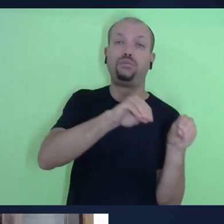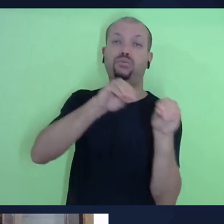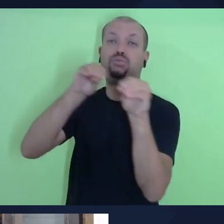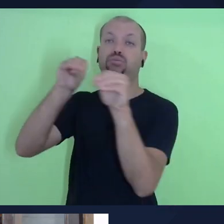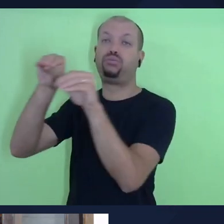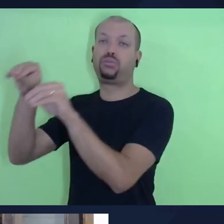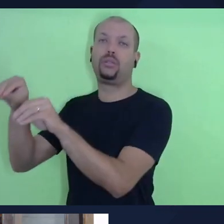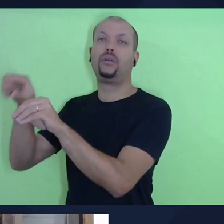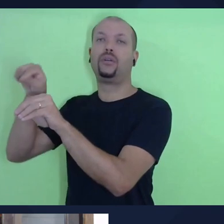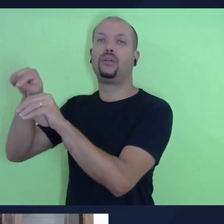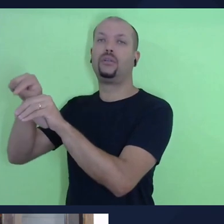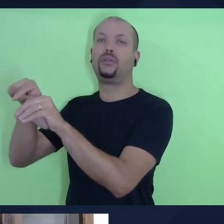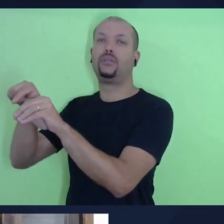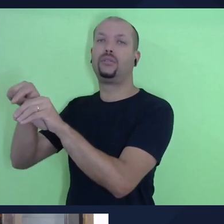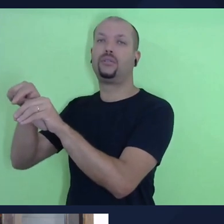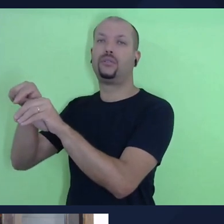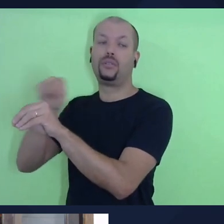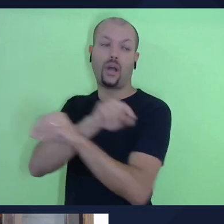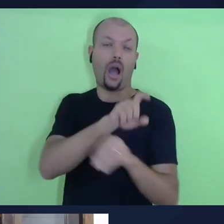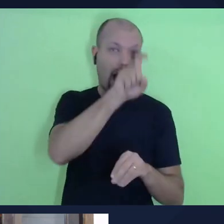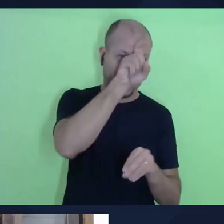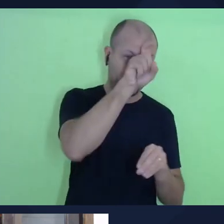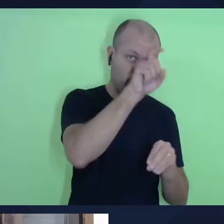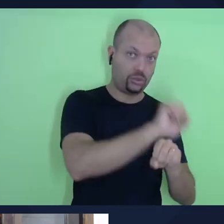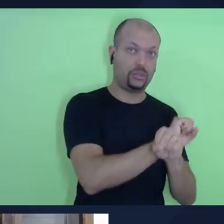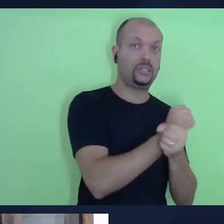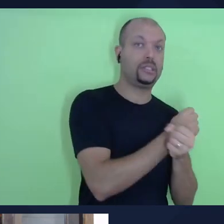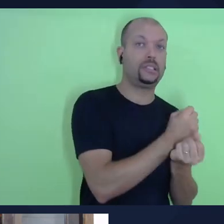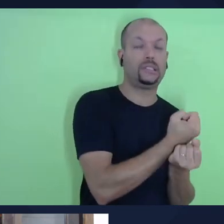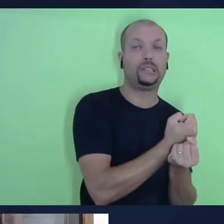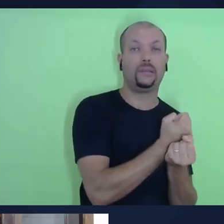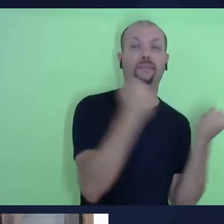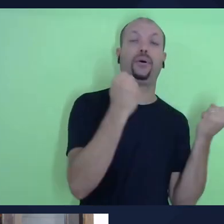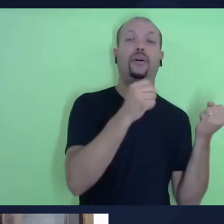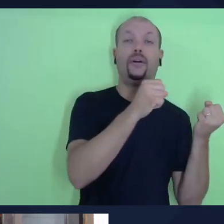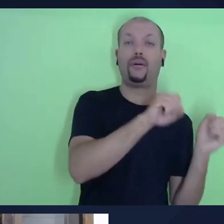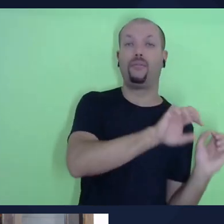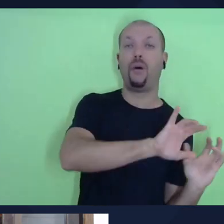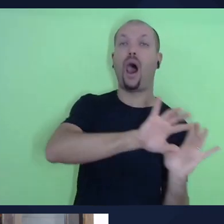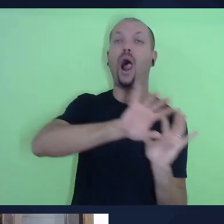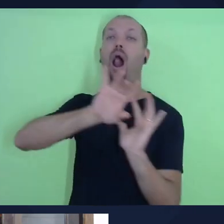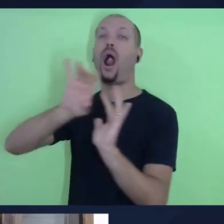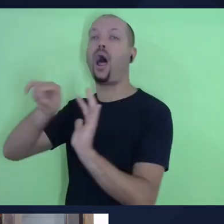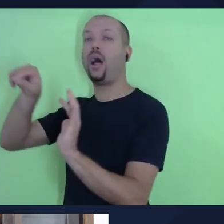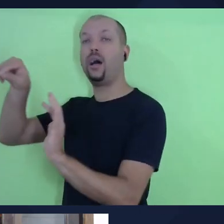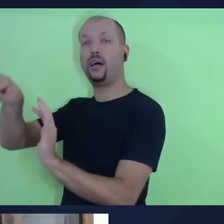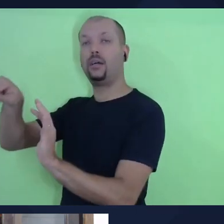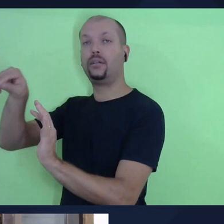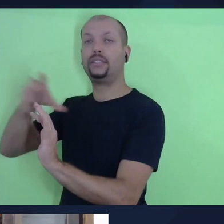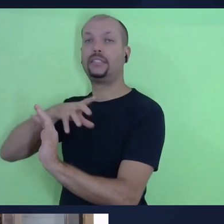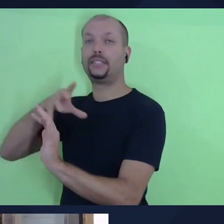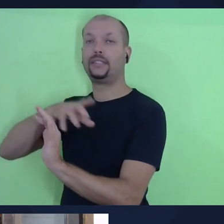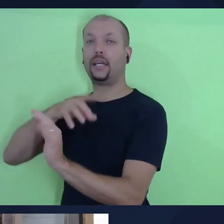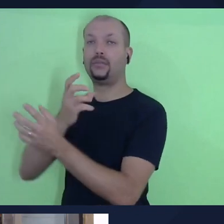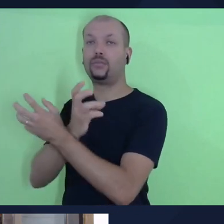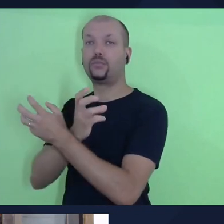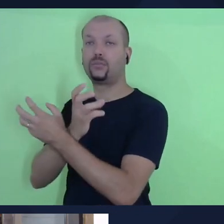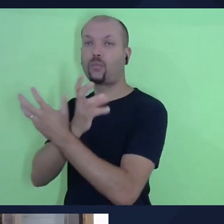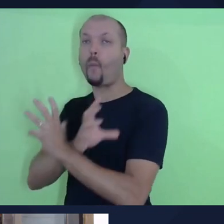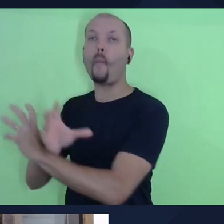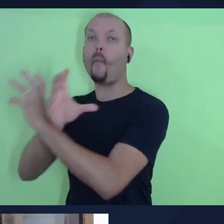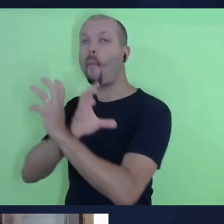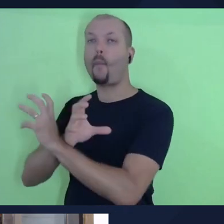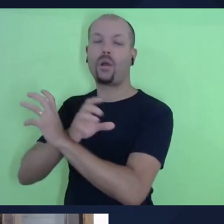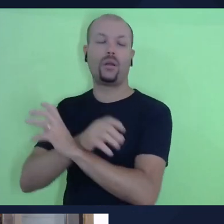ele chega ao deserto e ele fala pra Deus, senhor pode deixar que nós vamos fazer tudo que o senhor falou. Só que que acontece